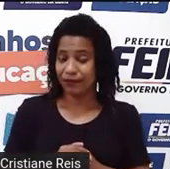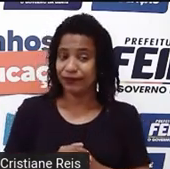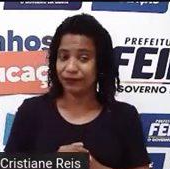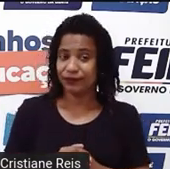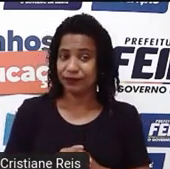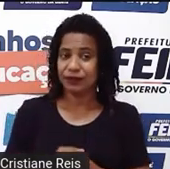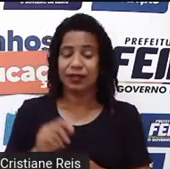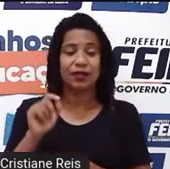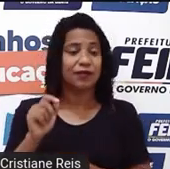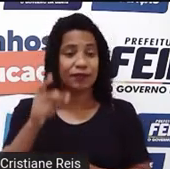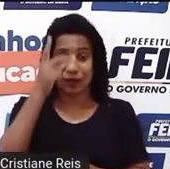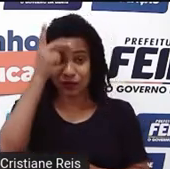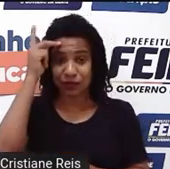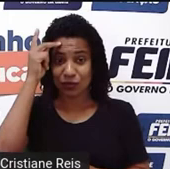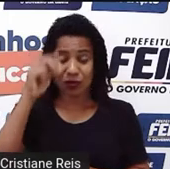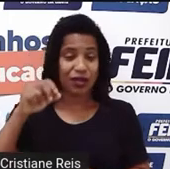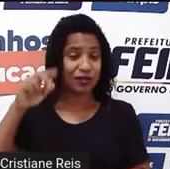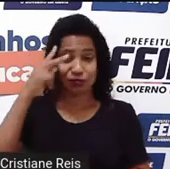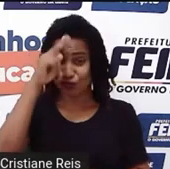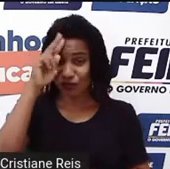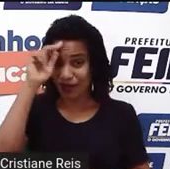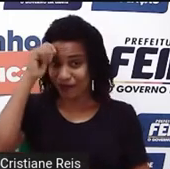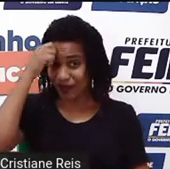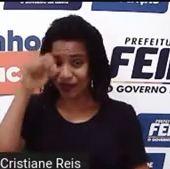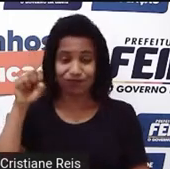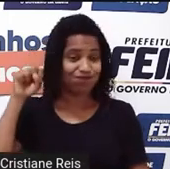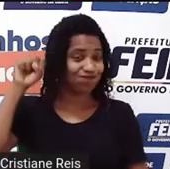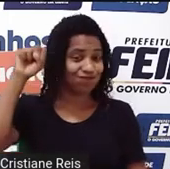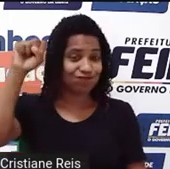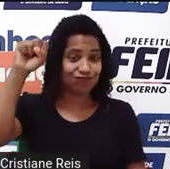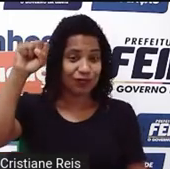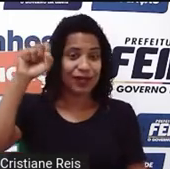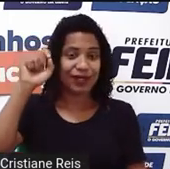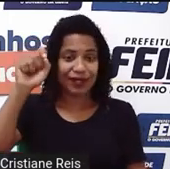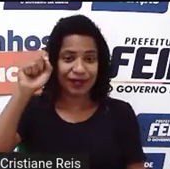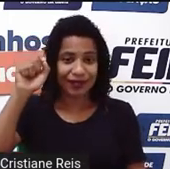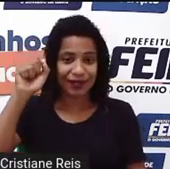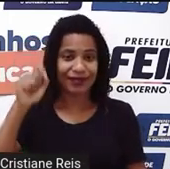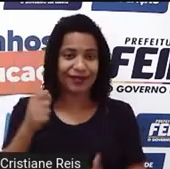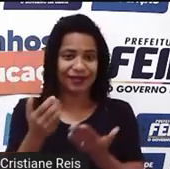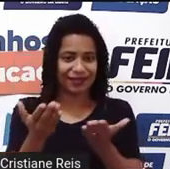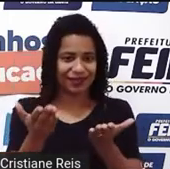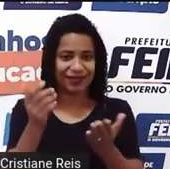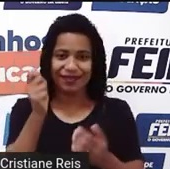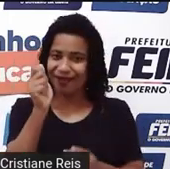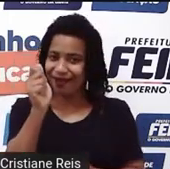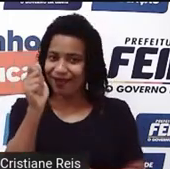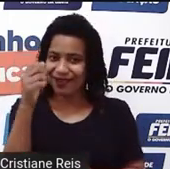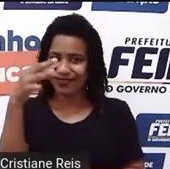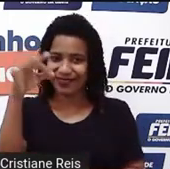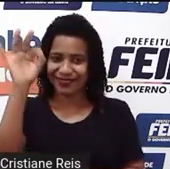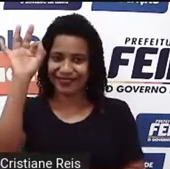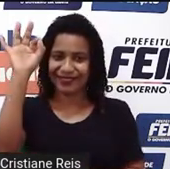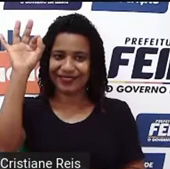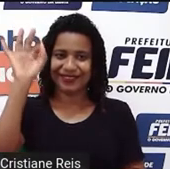o pai da história negra? Carter J. Woodson. Número 3